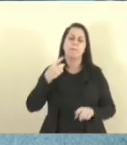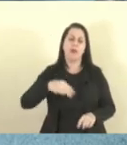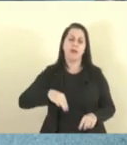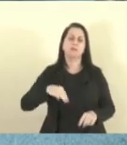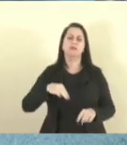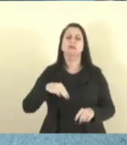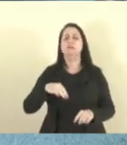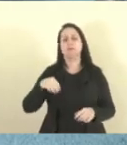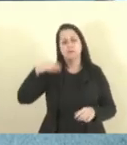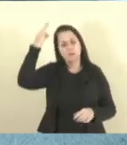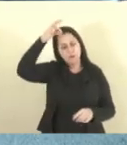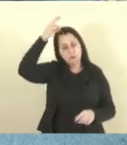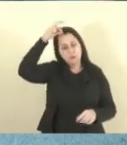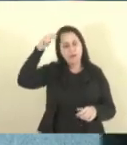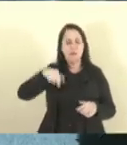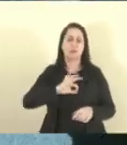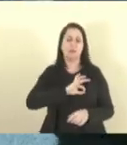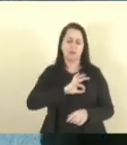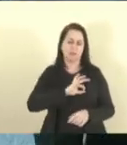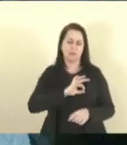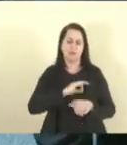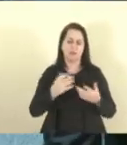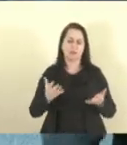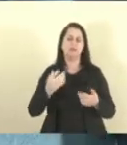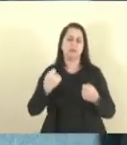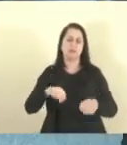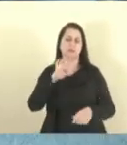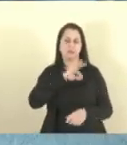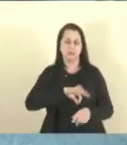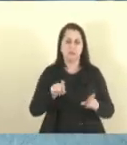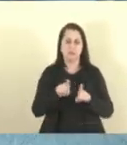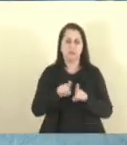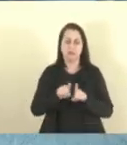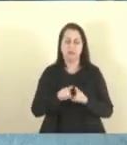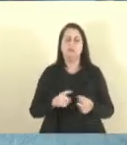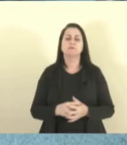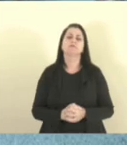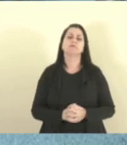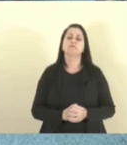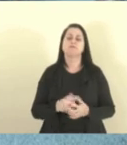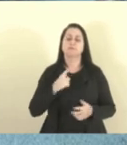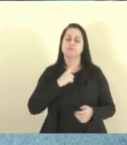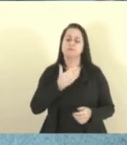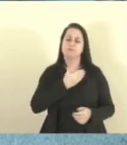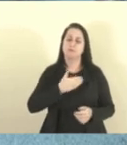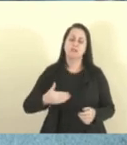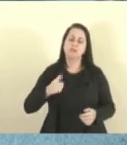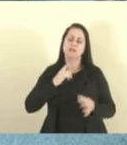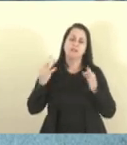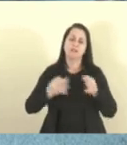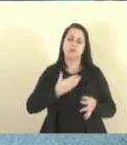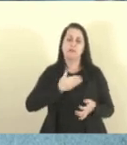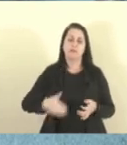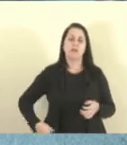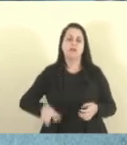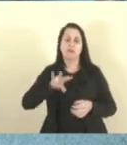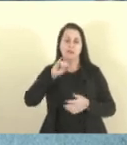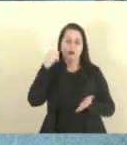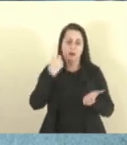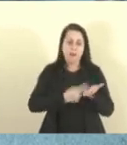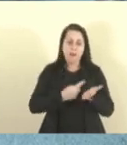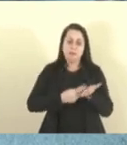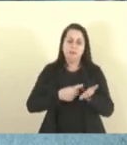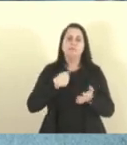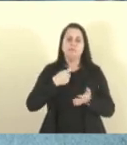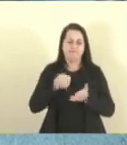da nossa nobre polícia militar não receberem. Então, tenho certeza que o governo vai cumprir e eu serei um dos que estarei lá cobrando também